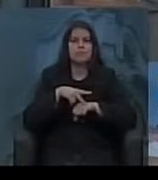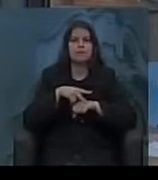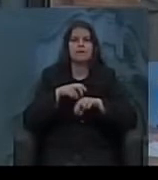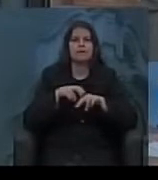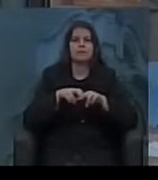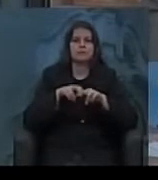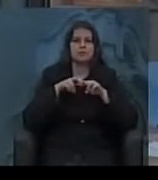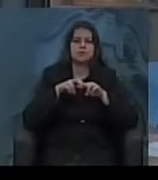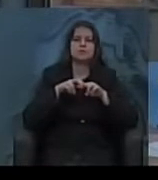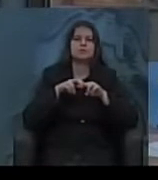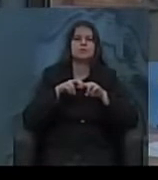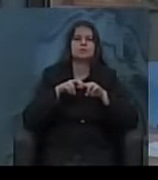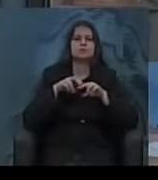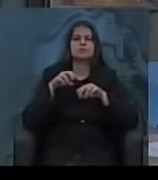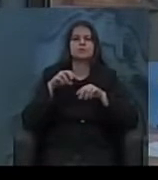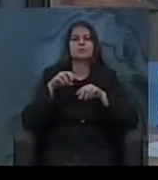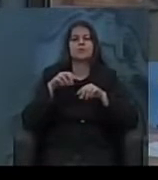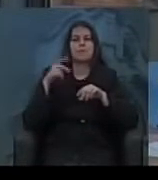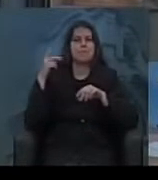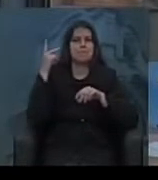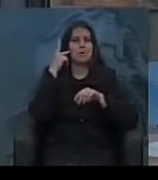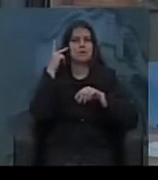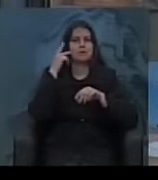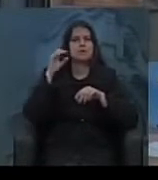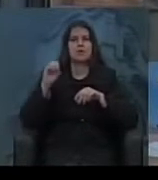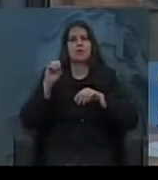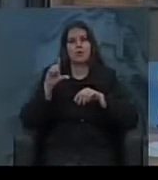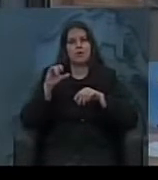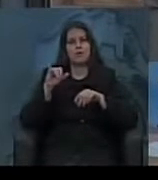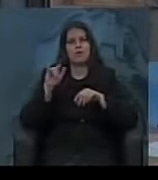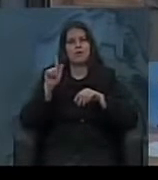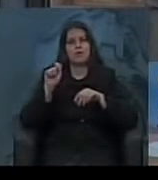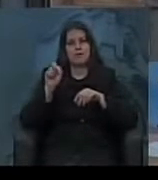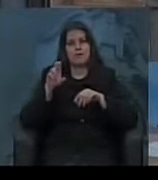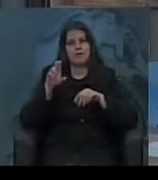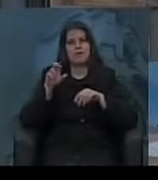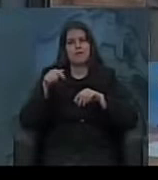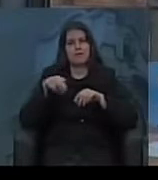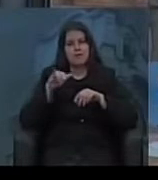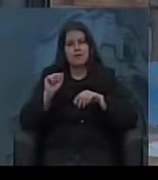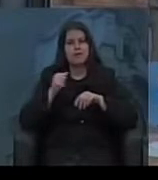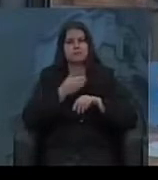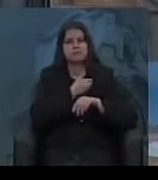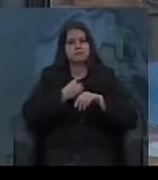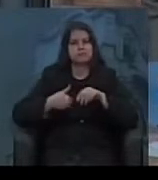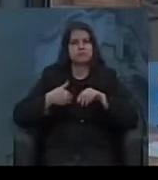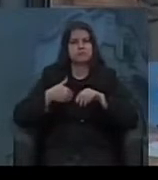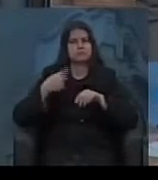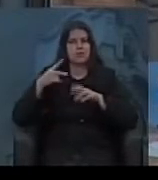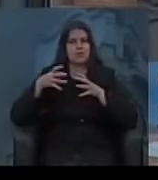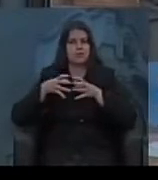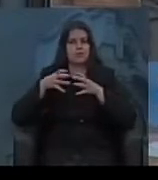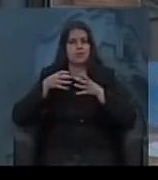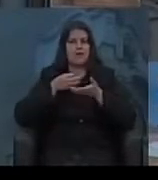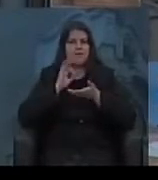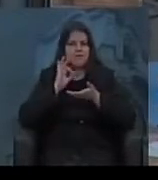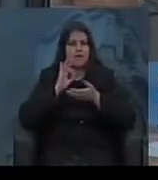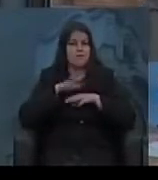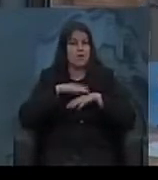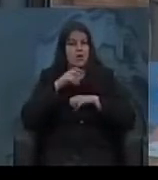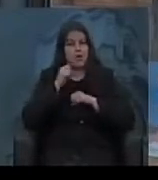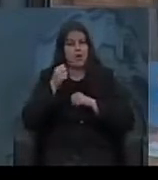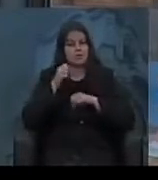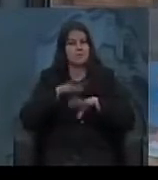que a oligarquia paulista, ligada ao café, era muito forte, e vai ser muito forte, ainda mais a questão